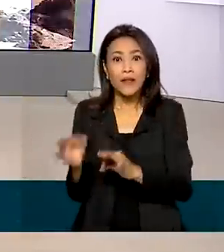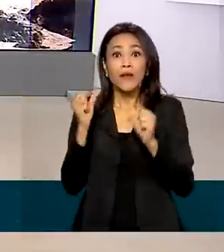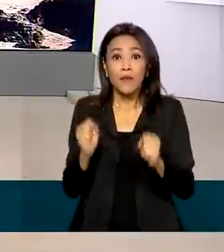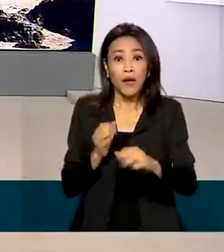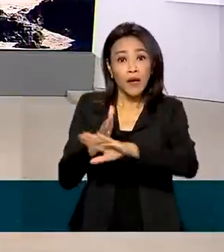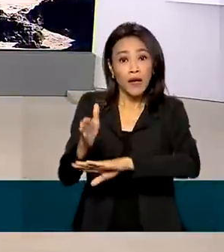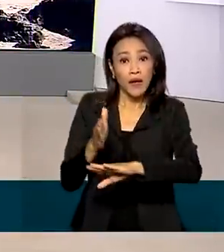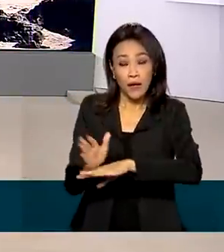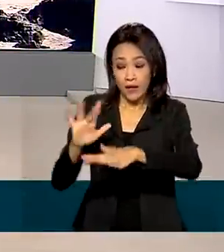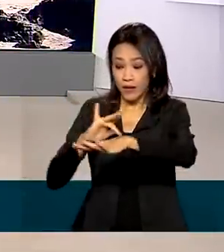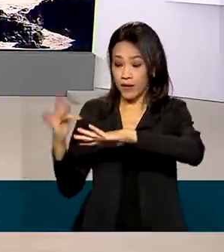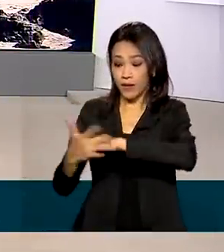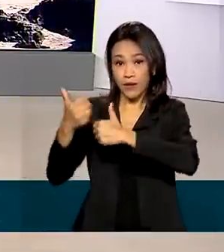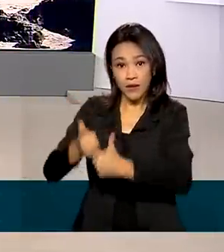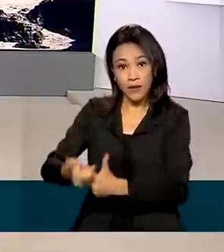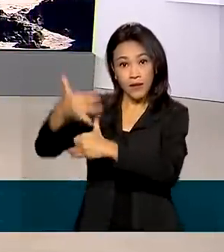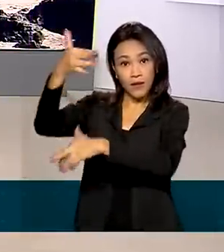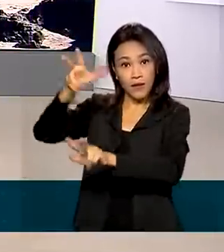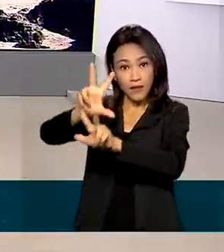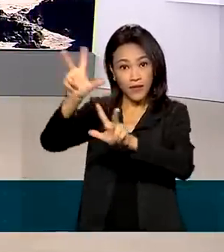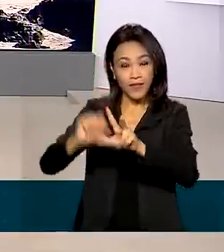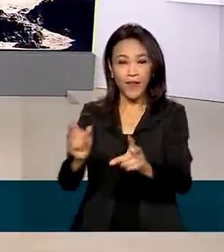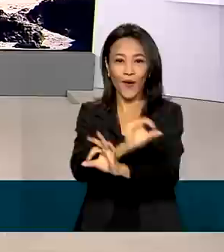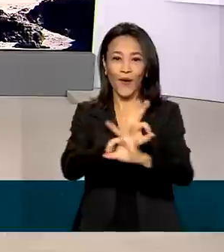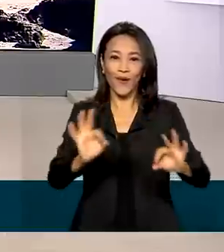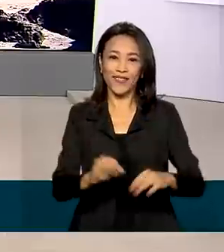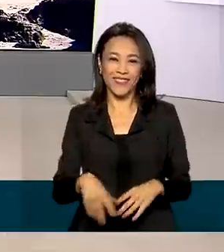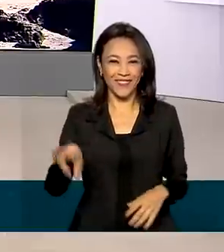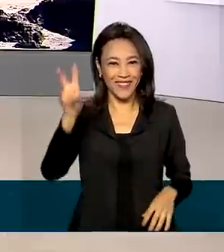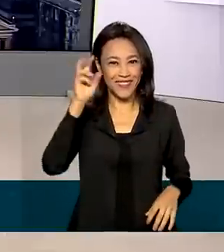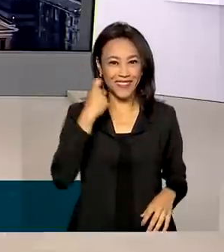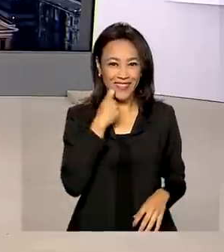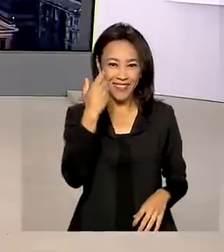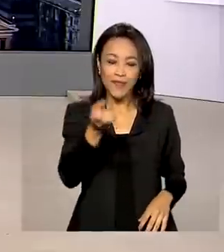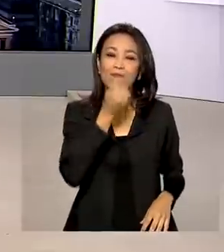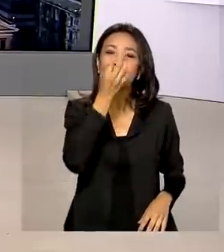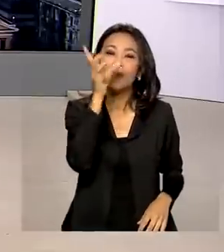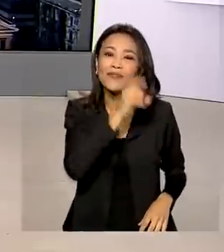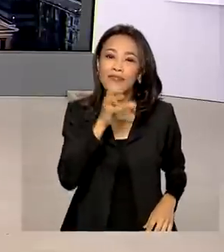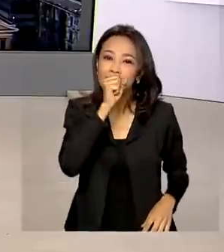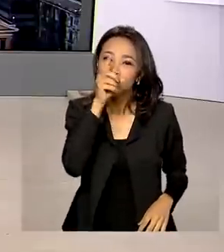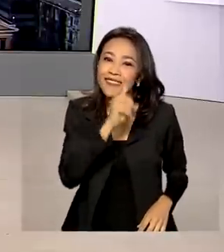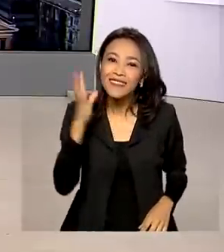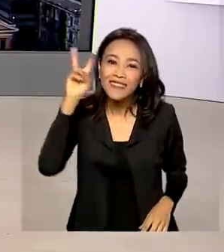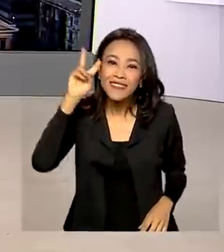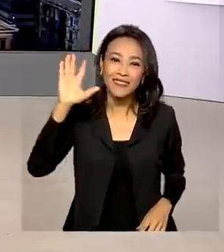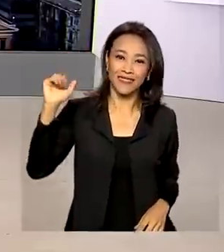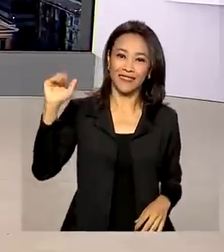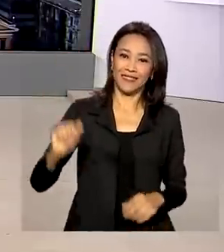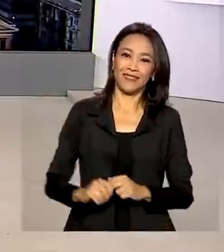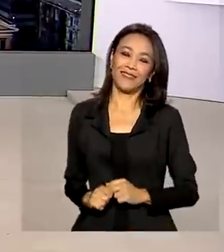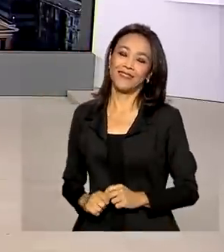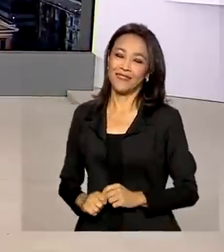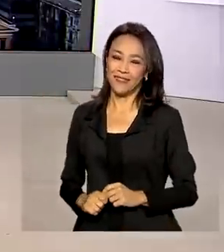Acesse as redes sociais da TV Brasil. Uma ótima sexta-feira para você, um bom fim de semana e até segunda. Tchau!